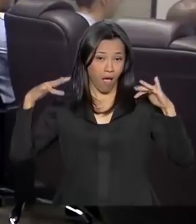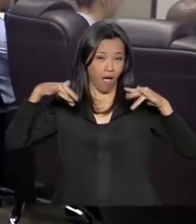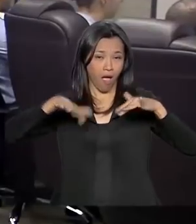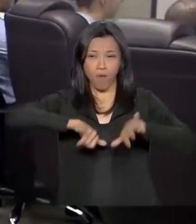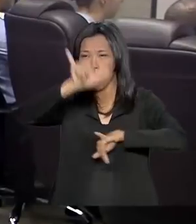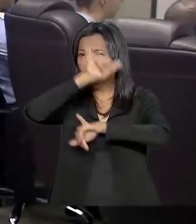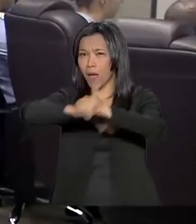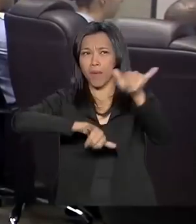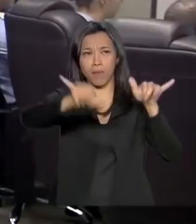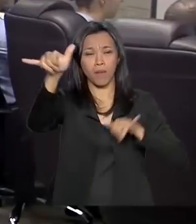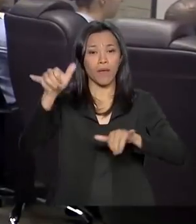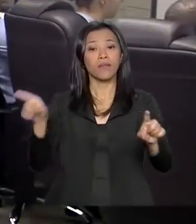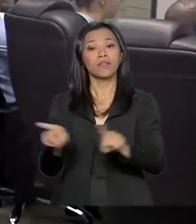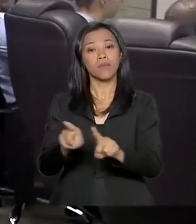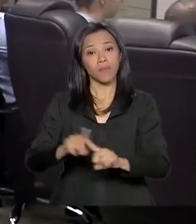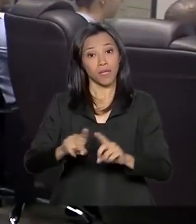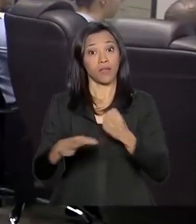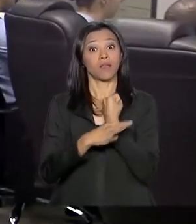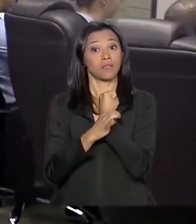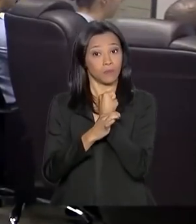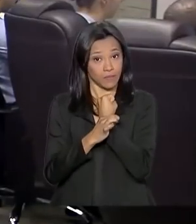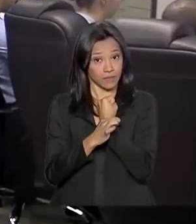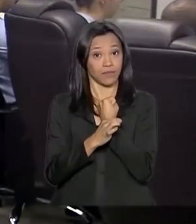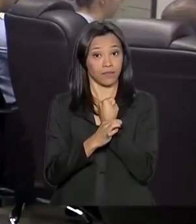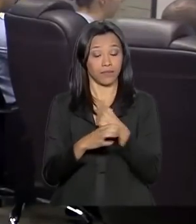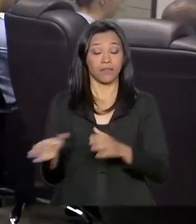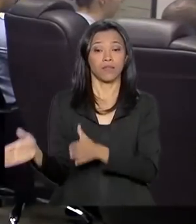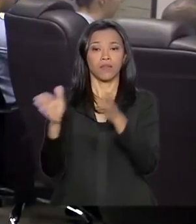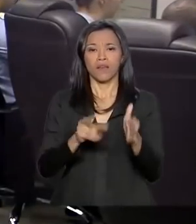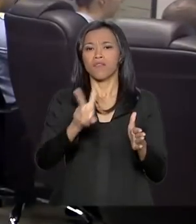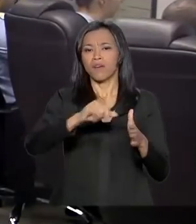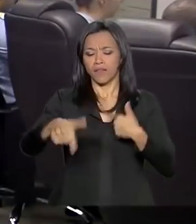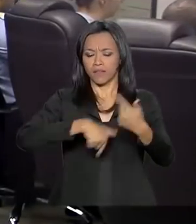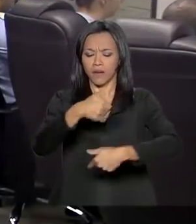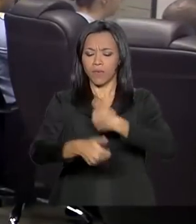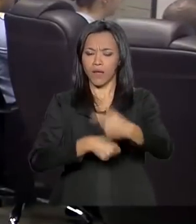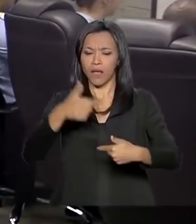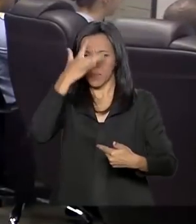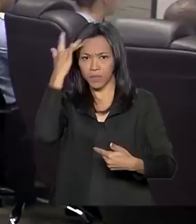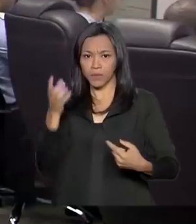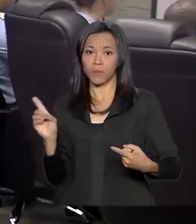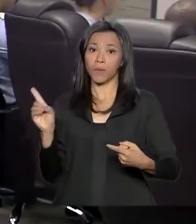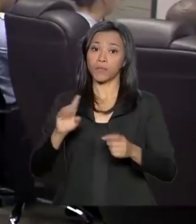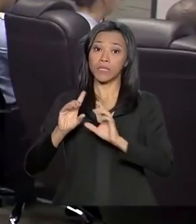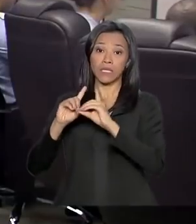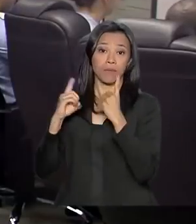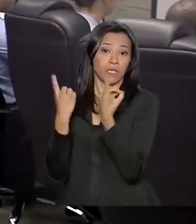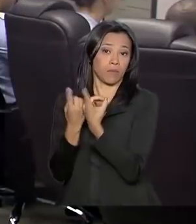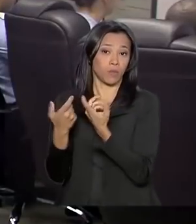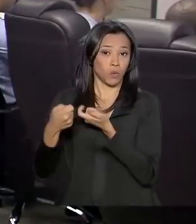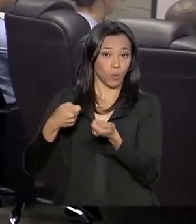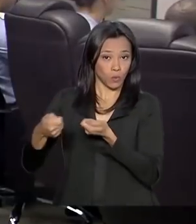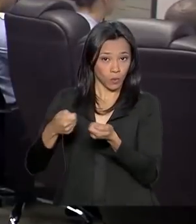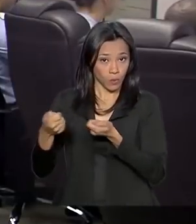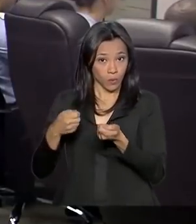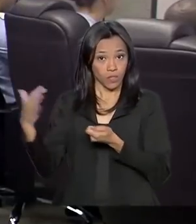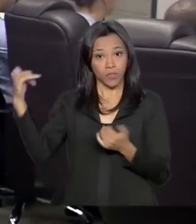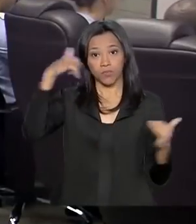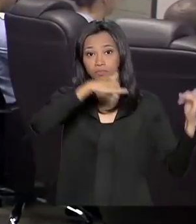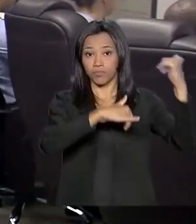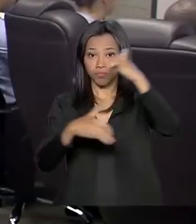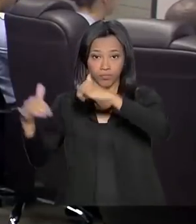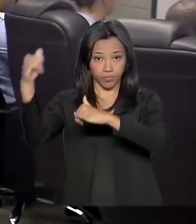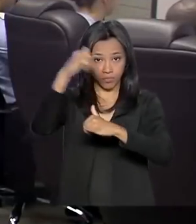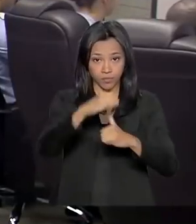além disso, garantir a segurança. Vão trabalhar aqui durante a Copa América profissionais do Departamento de Controle do Espaço Aéreo, da Secretaria de